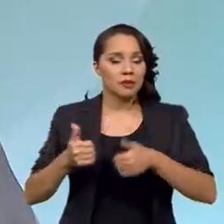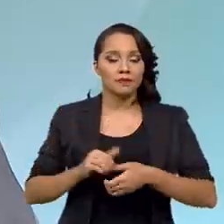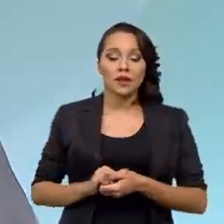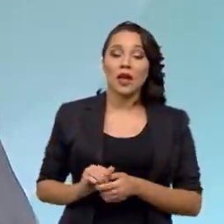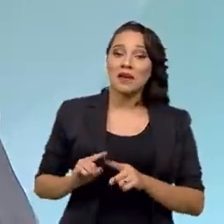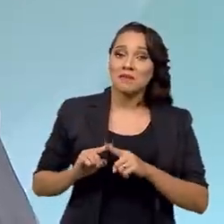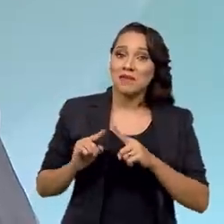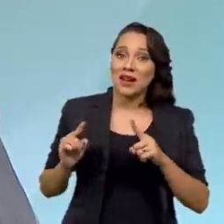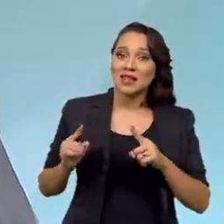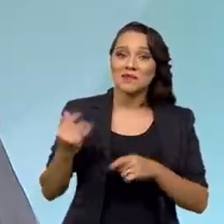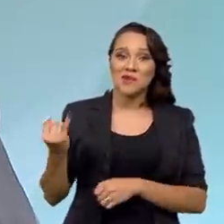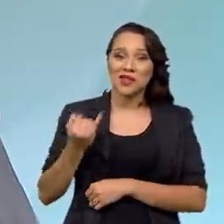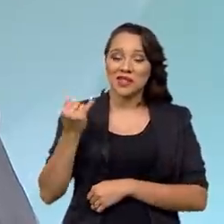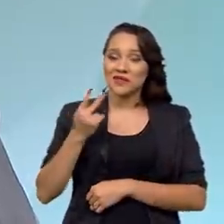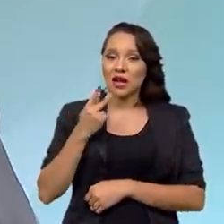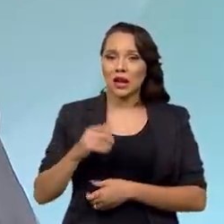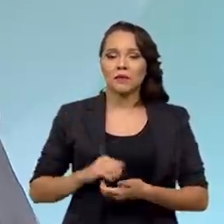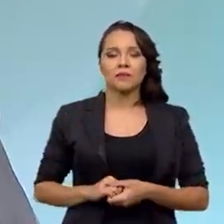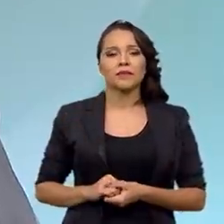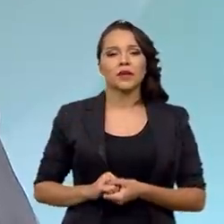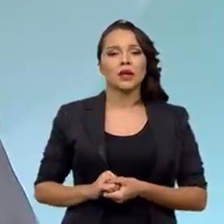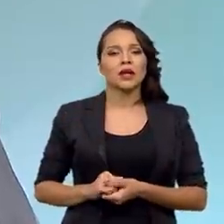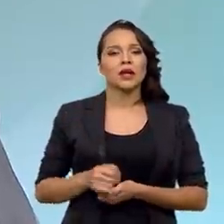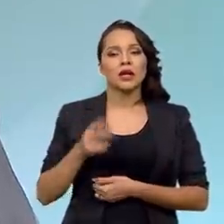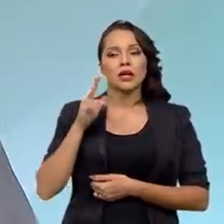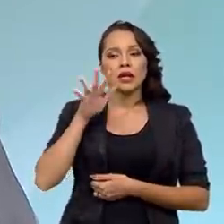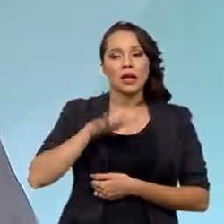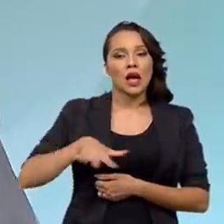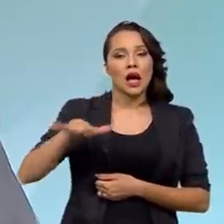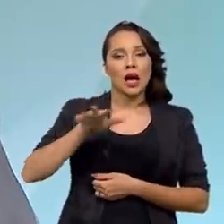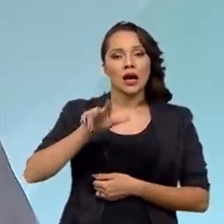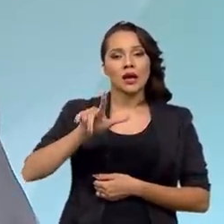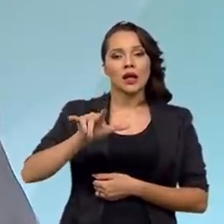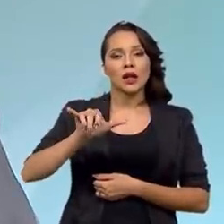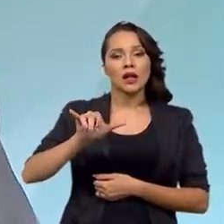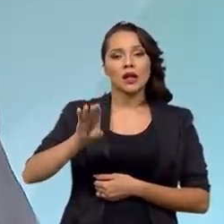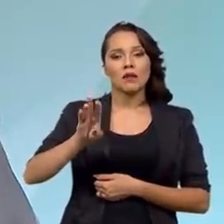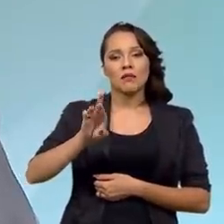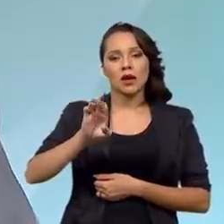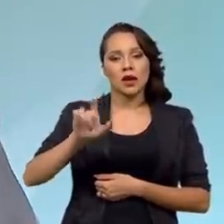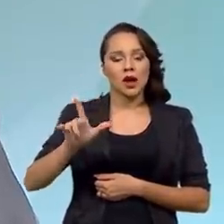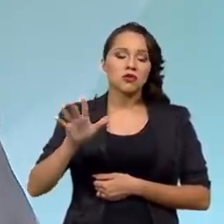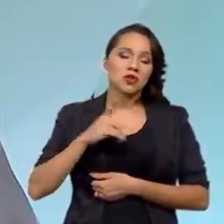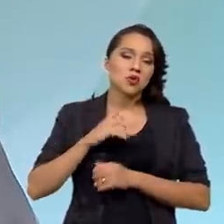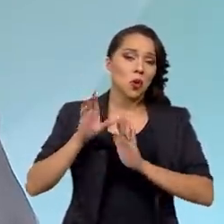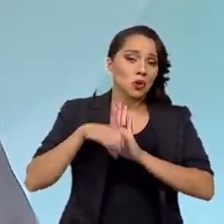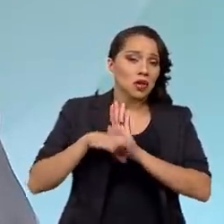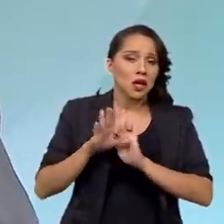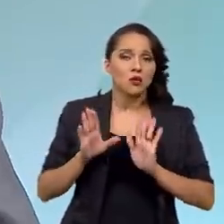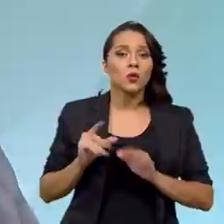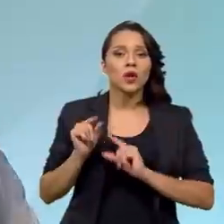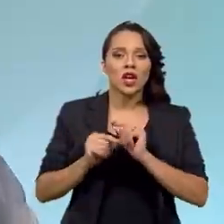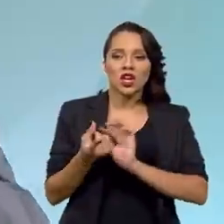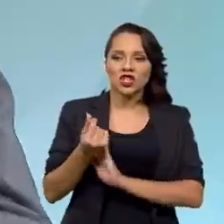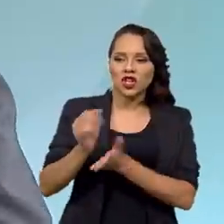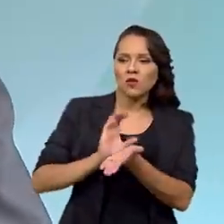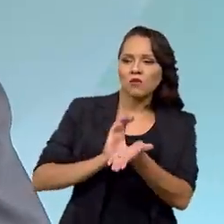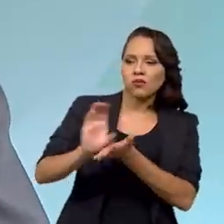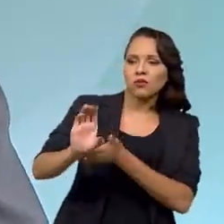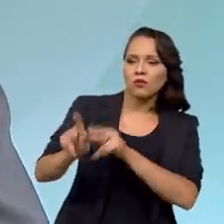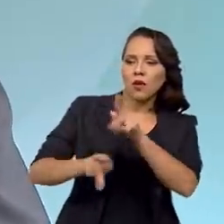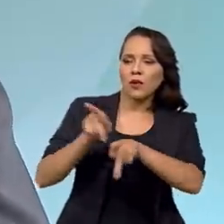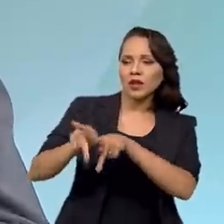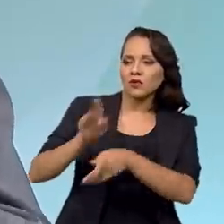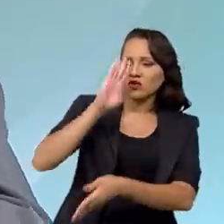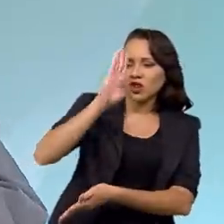ressaltar que, do ponto de vista liberal, nós seguimos o preceito liberal. Qual é? Passar o dinheiro direto à população.